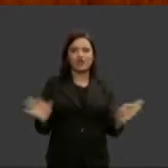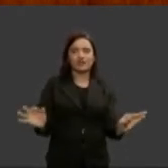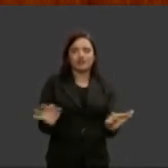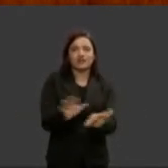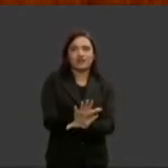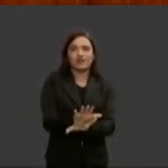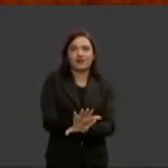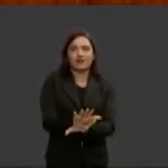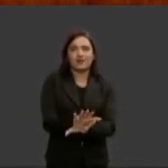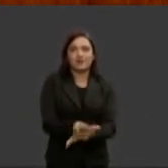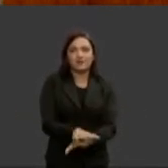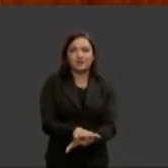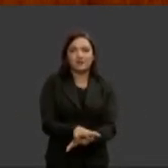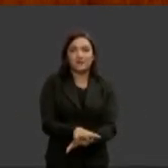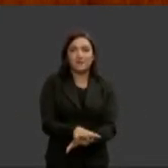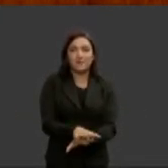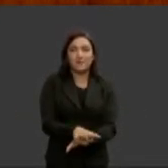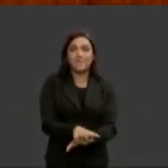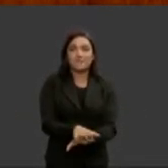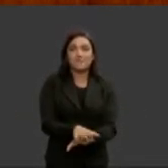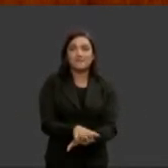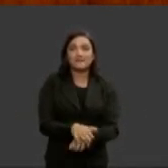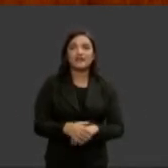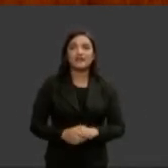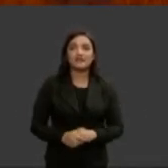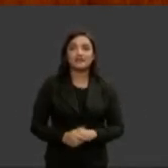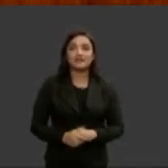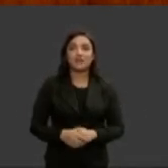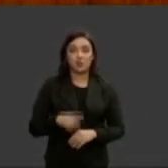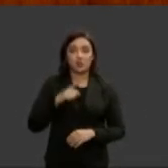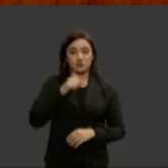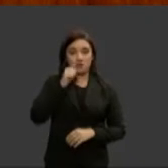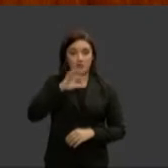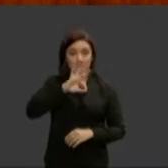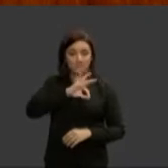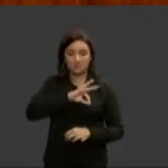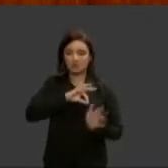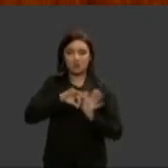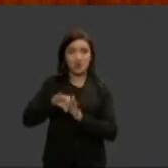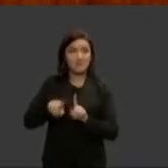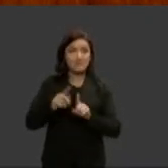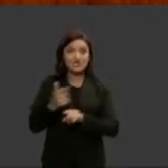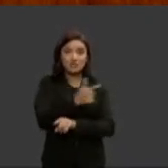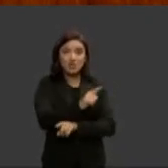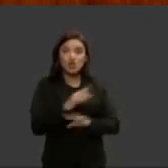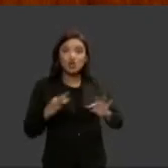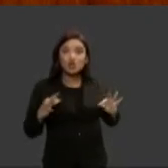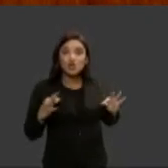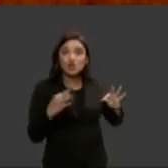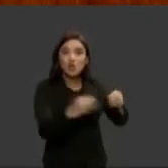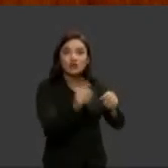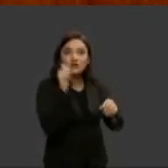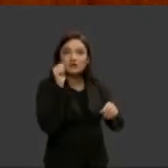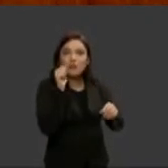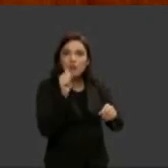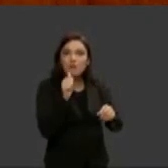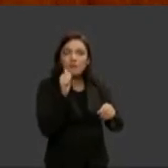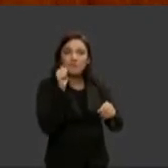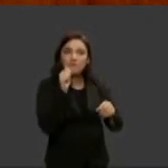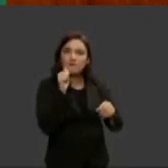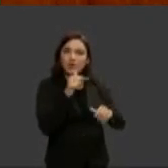e com a exceção da policial da entrada todas as operadoras do direito daquela sala